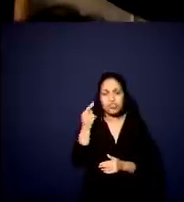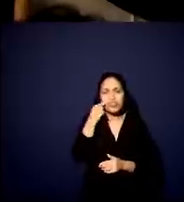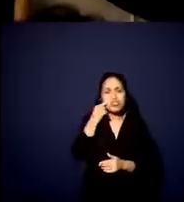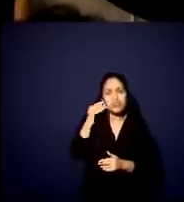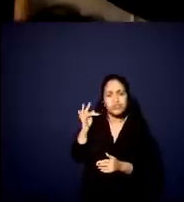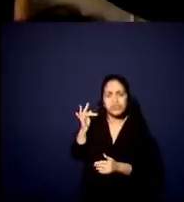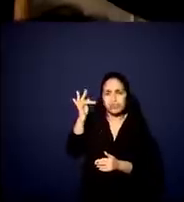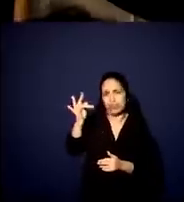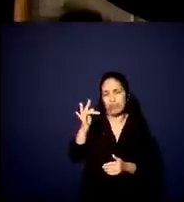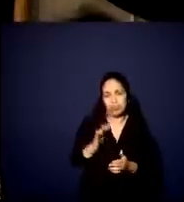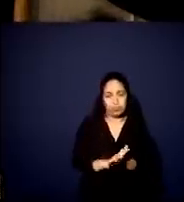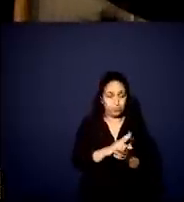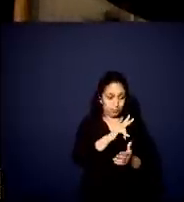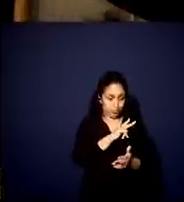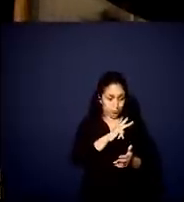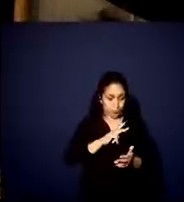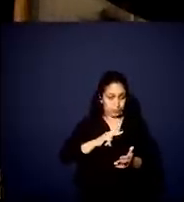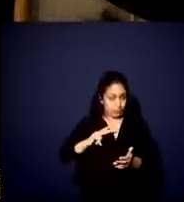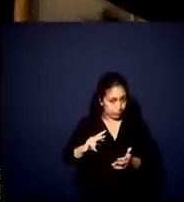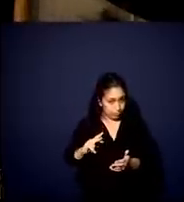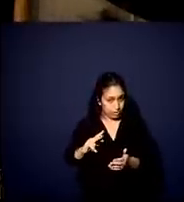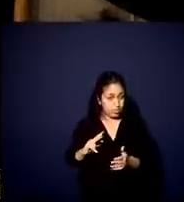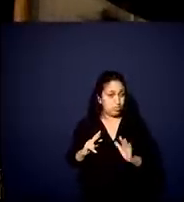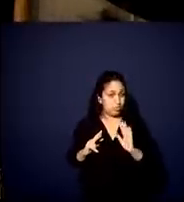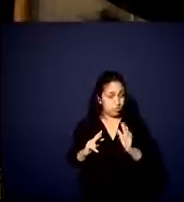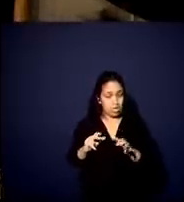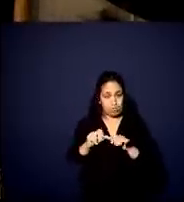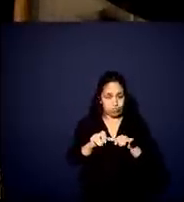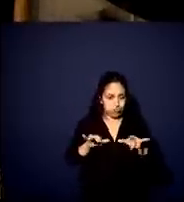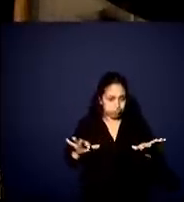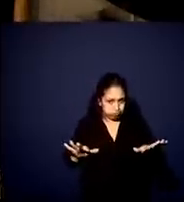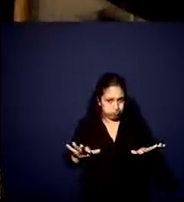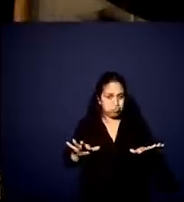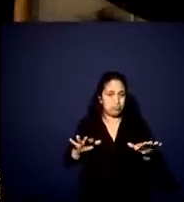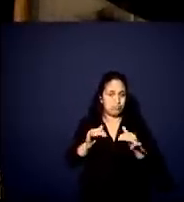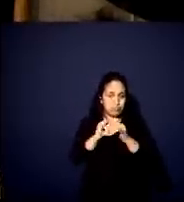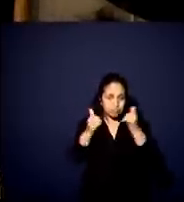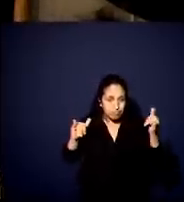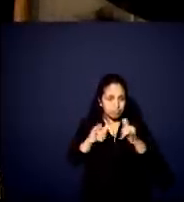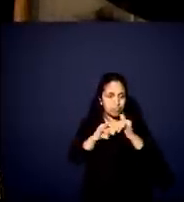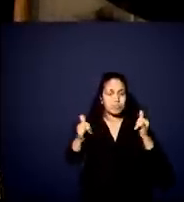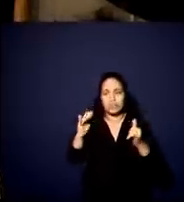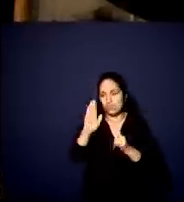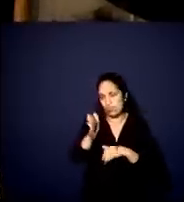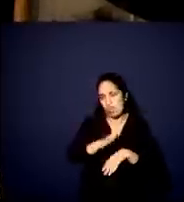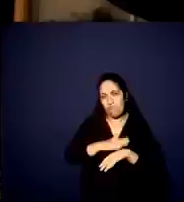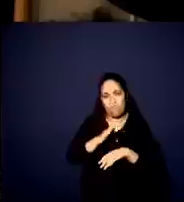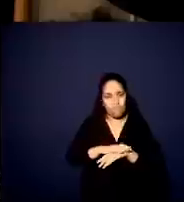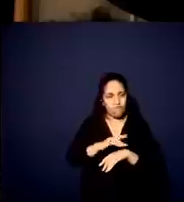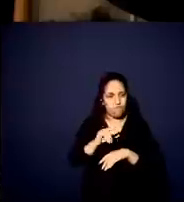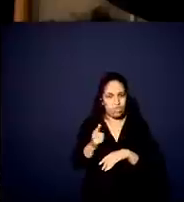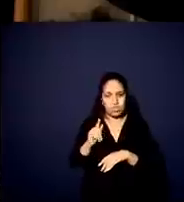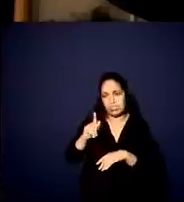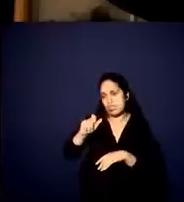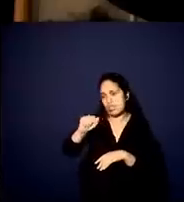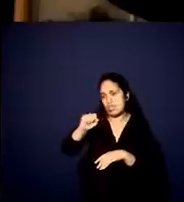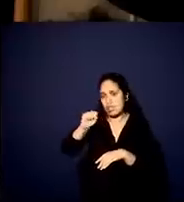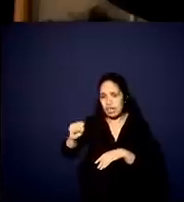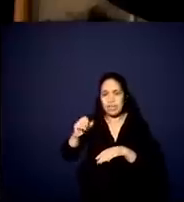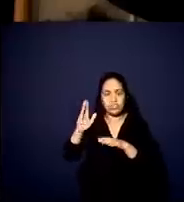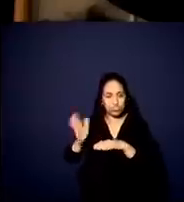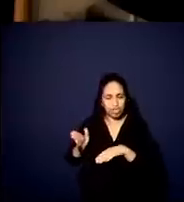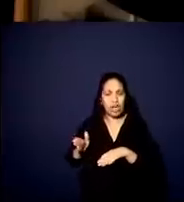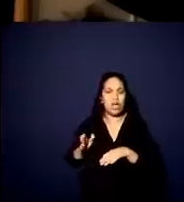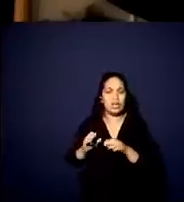frente? Como as privatizações mais robustas, distribuição, geração e transmissão de energia já foram feitas, a distribuição de gás já foi